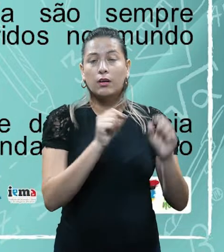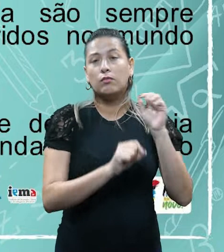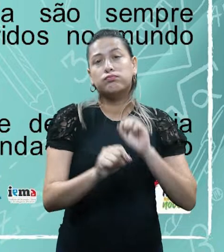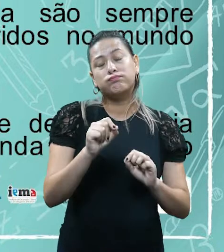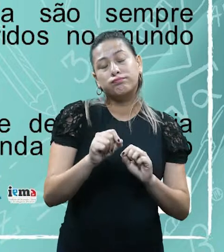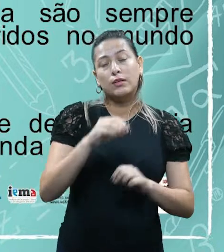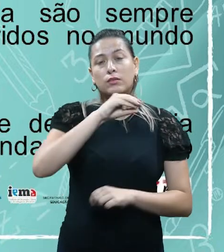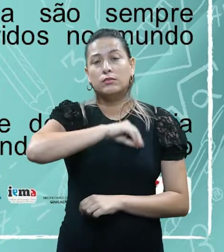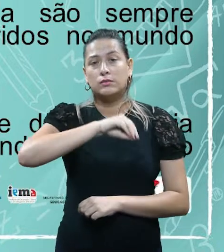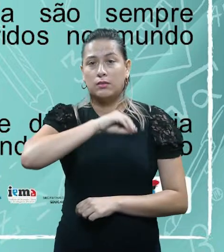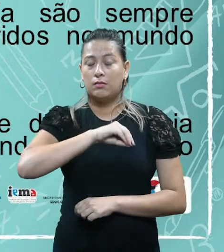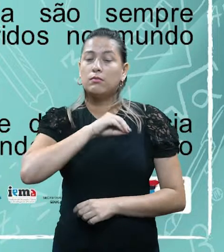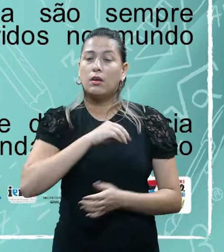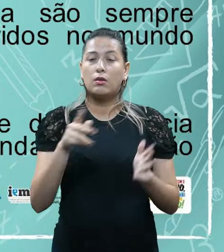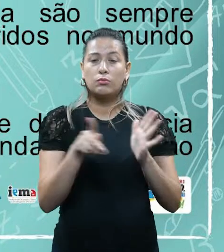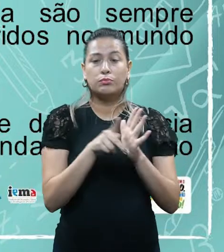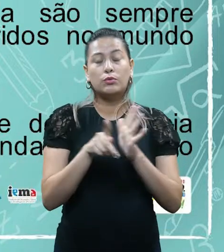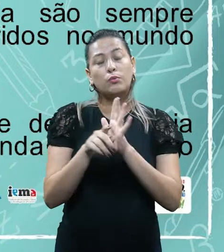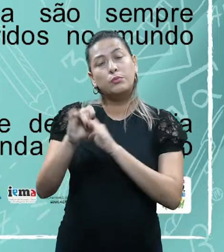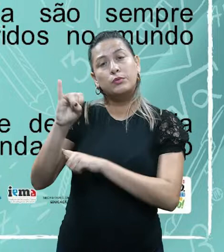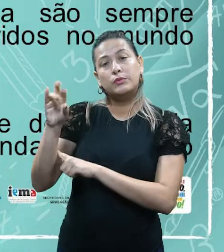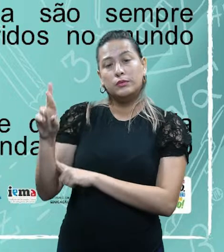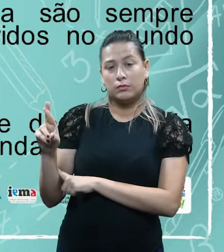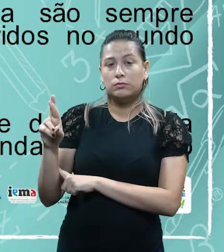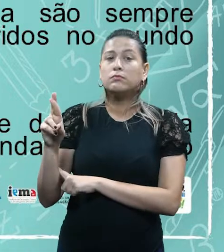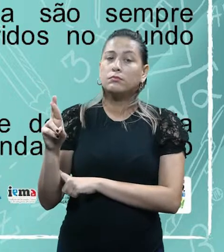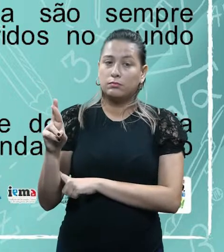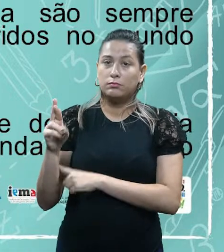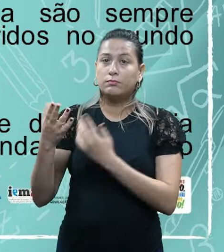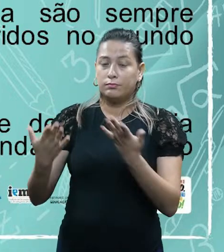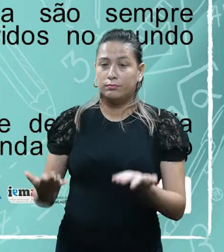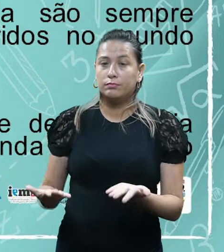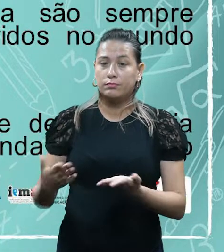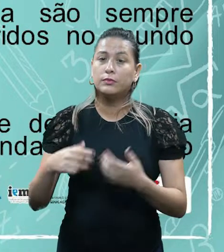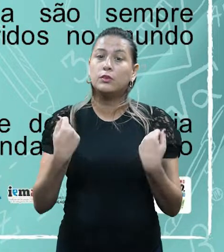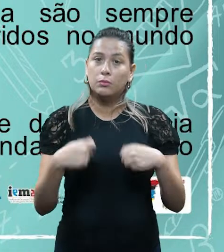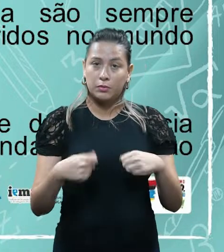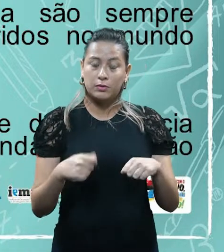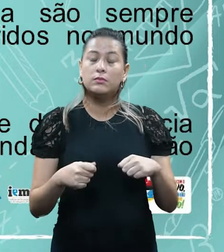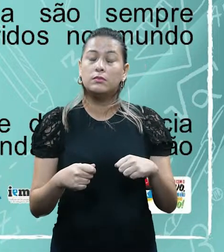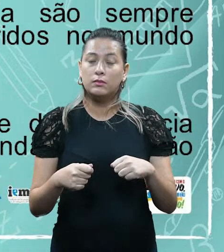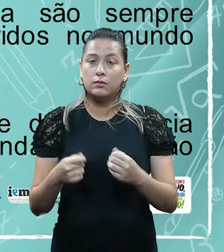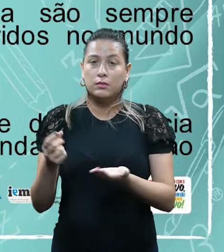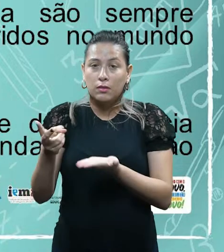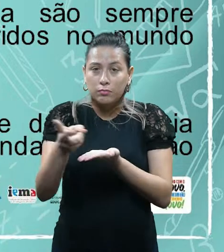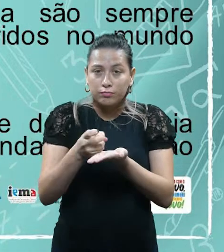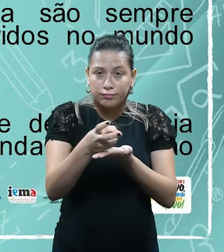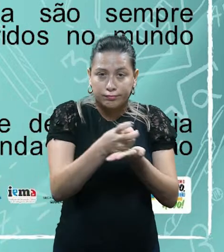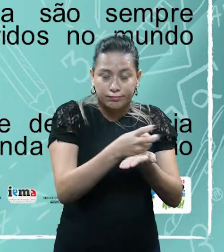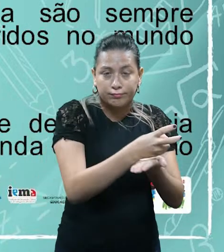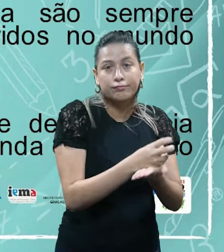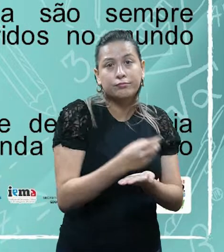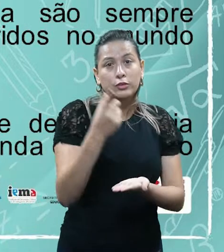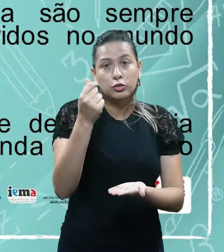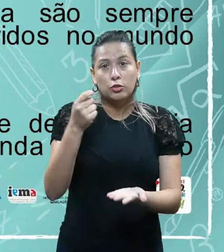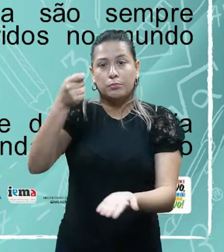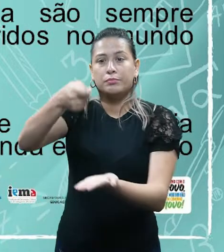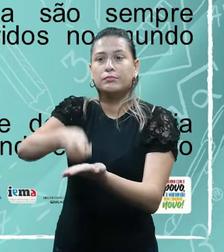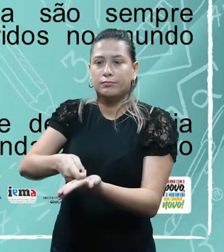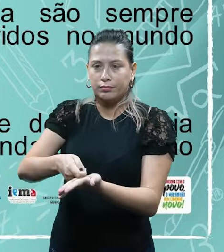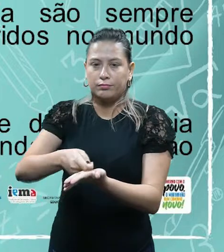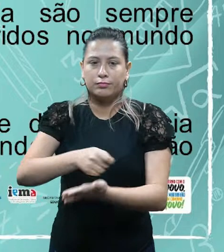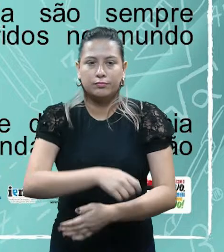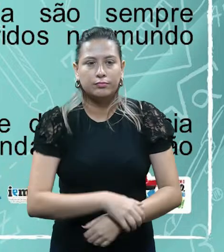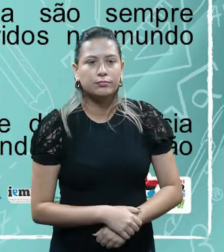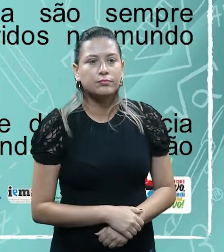renda. lá no UIR, ok? Alferir renda, de fato, você tem que pagar tributo. Ou seja, o sujeito terá que pagar o